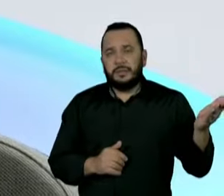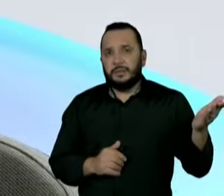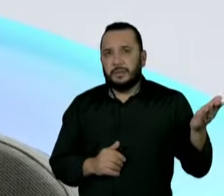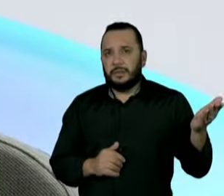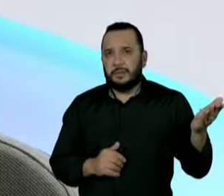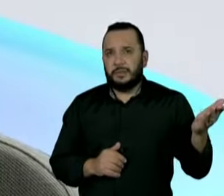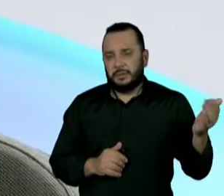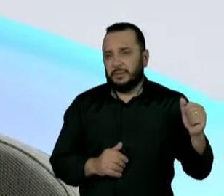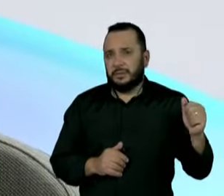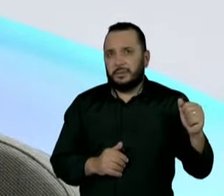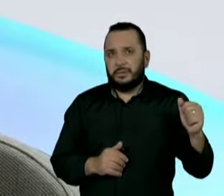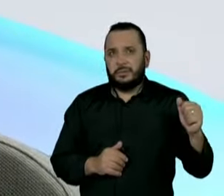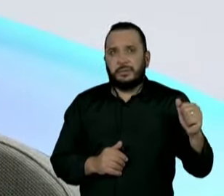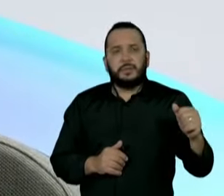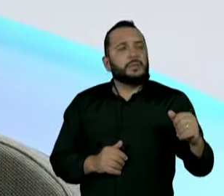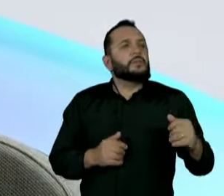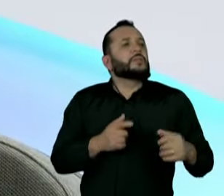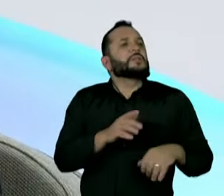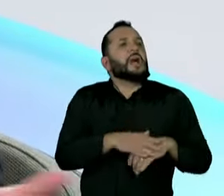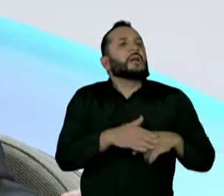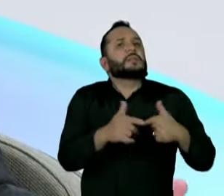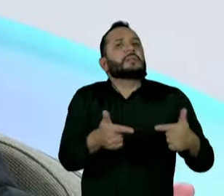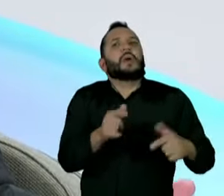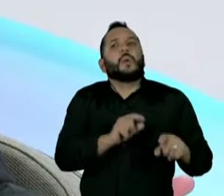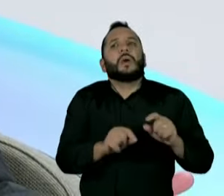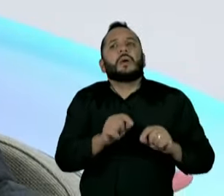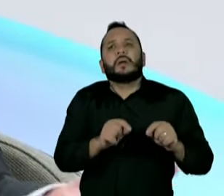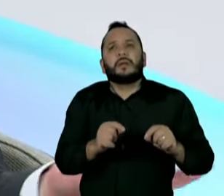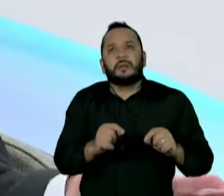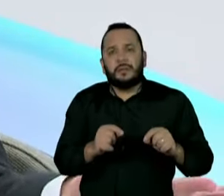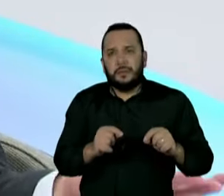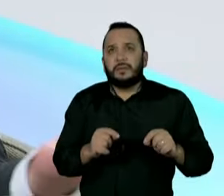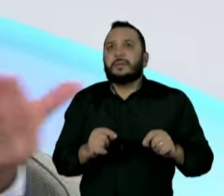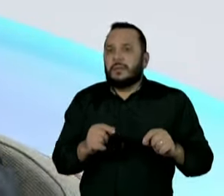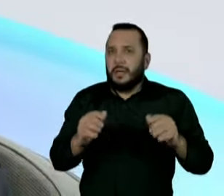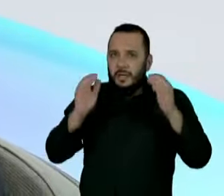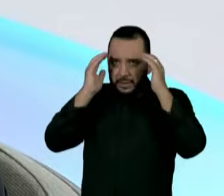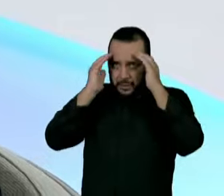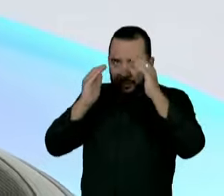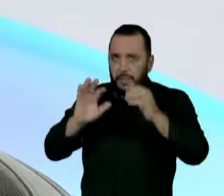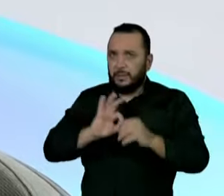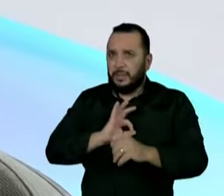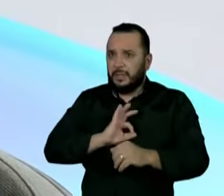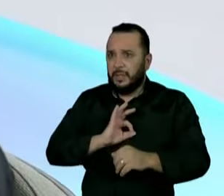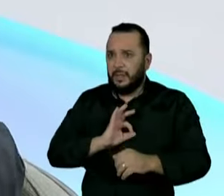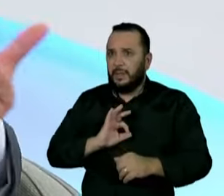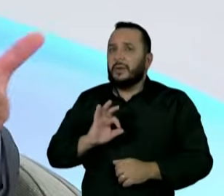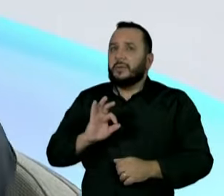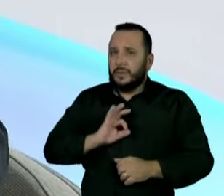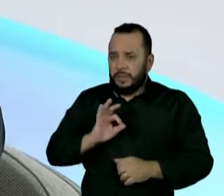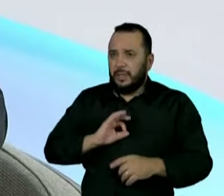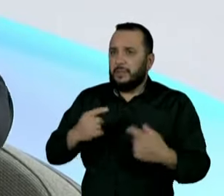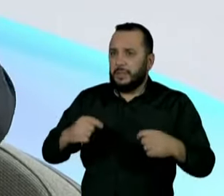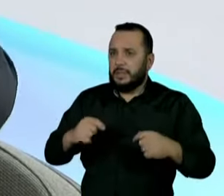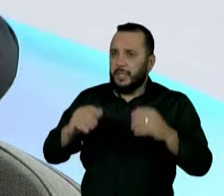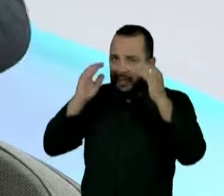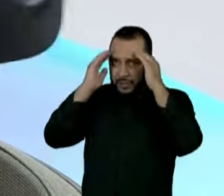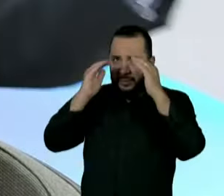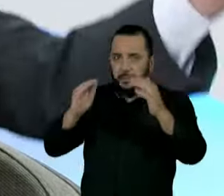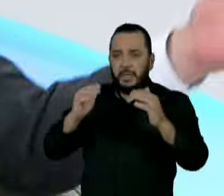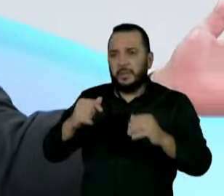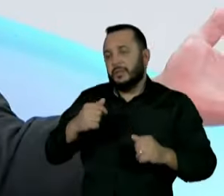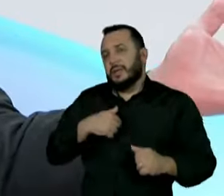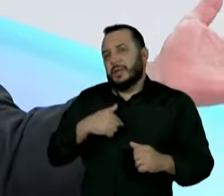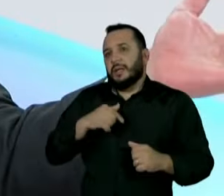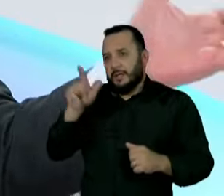final do policial. Mas com quais medidas, governador? Despencou com quais medidas? Com respeito, com respeito. O policial precisa de respeito também. O policial não é um cidadão